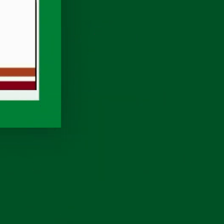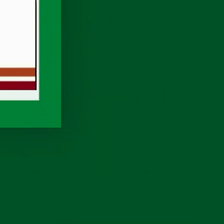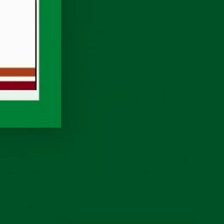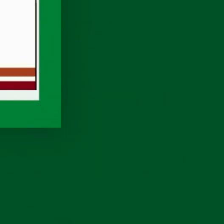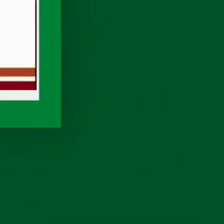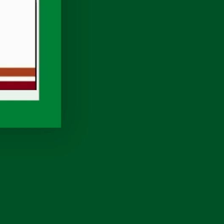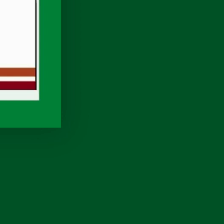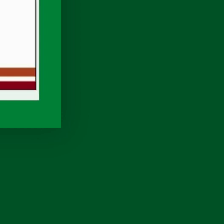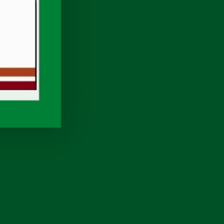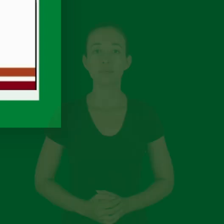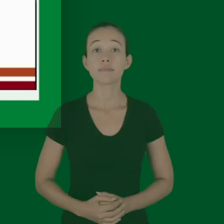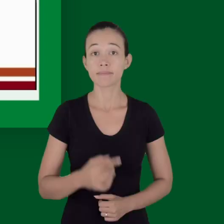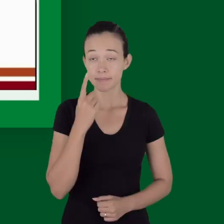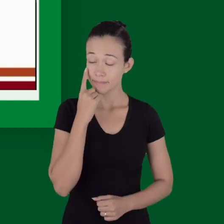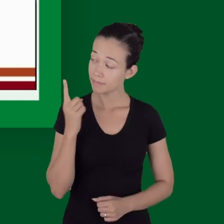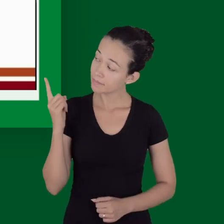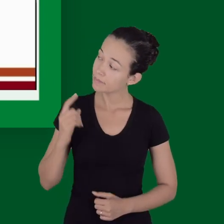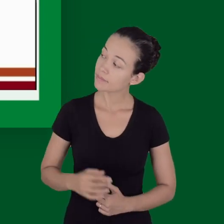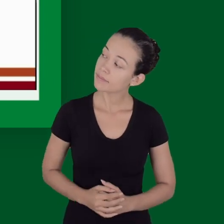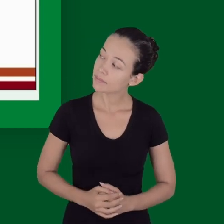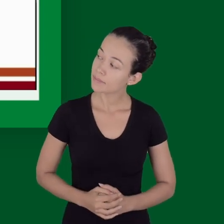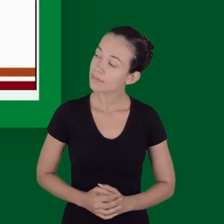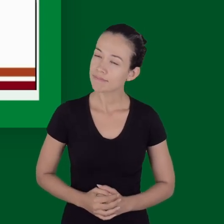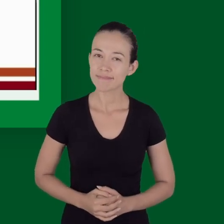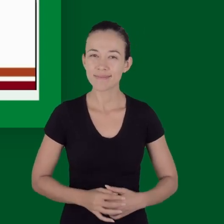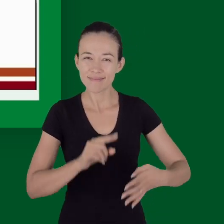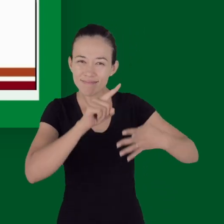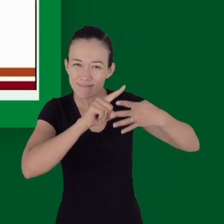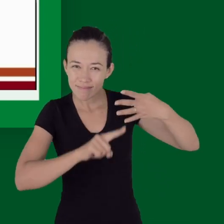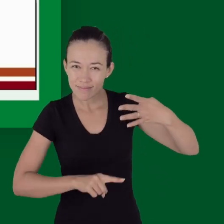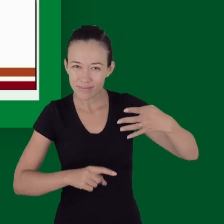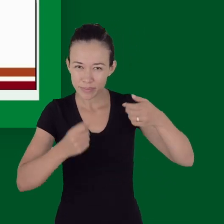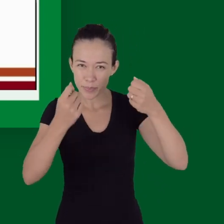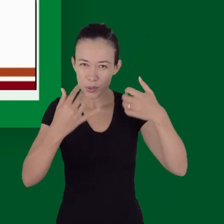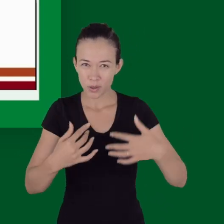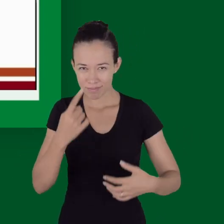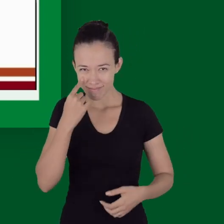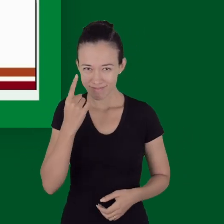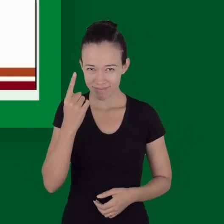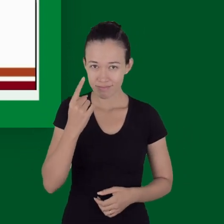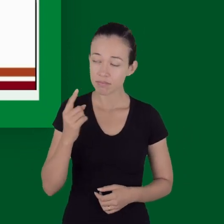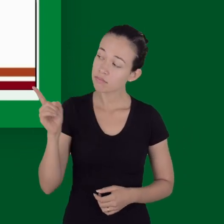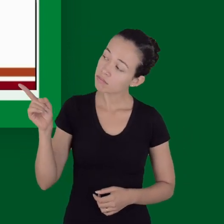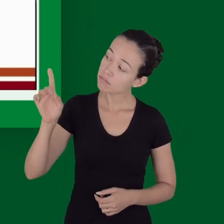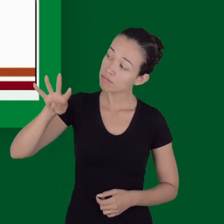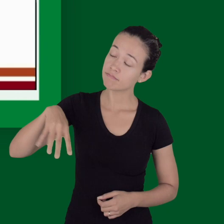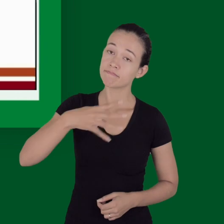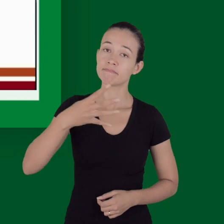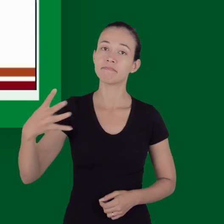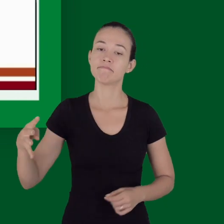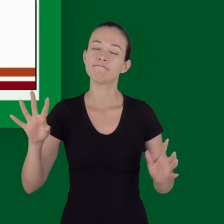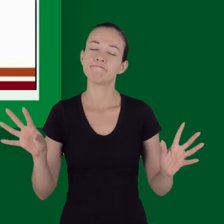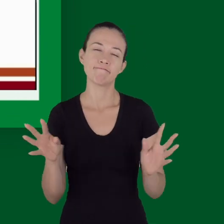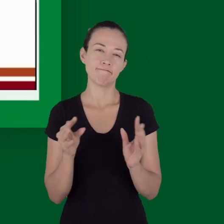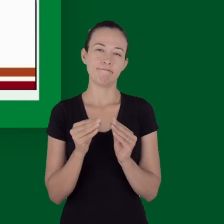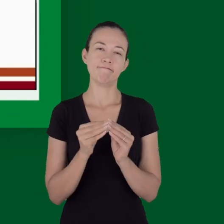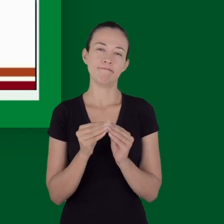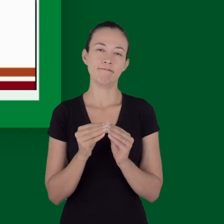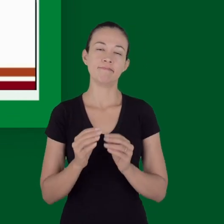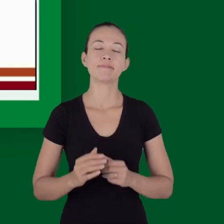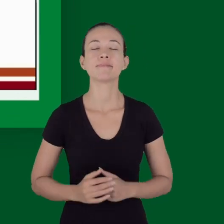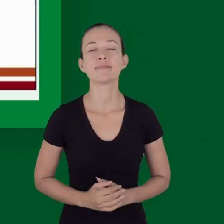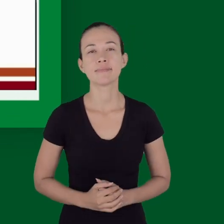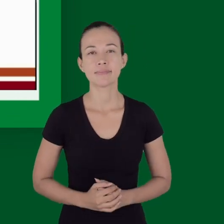caso dele. Essa tabela aqui da classificação hemorrágica no trauma, do choque hemorrágico no trauma,